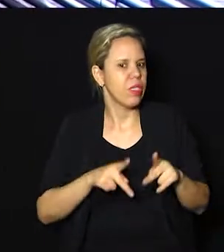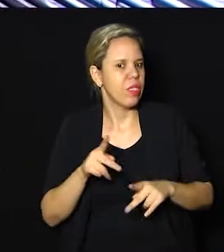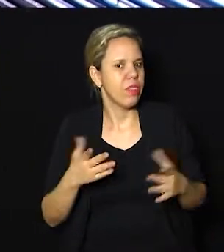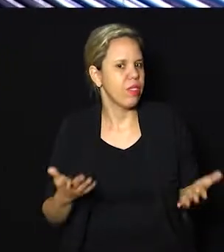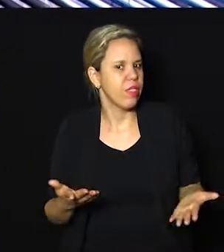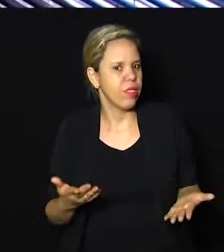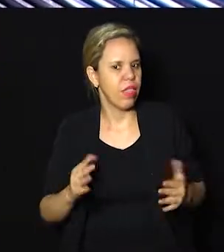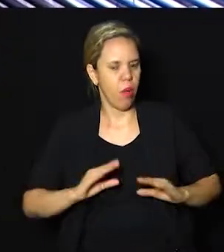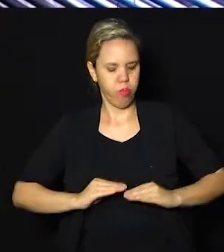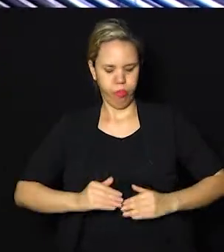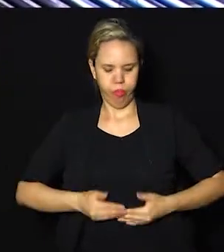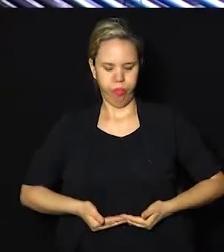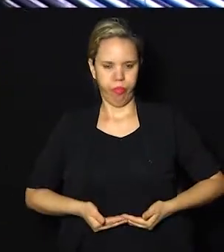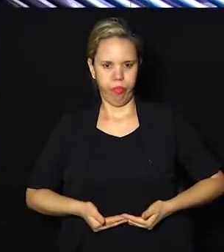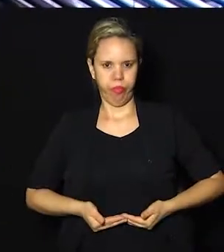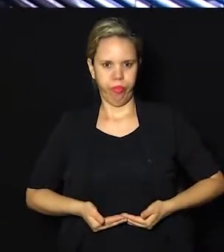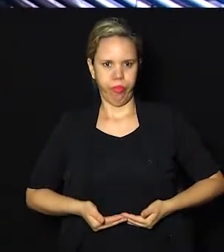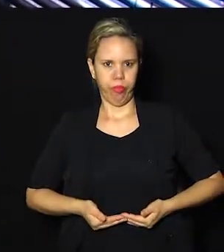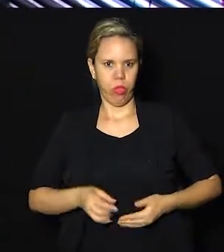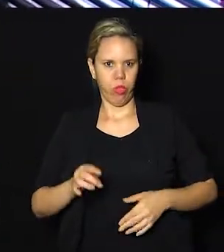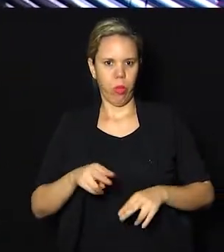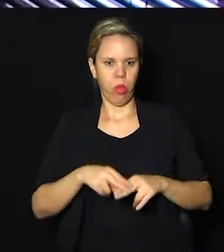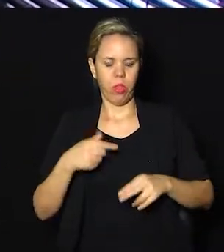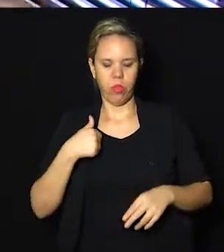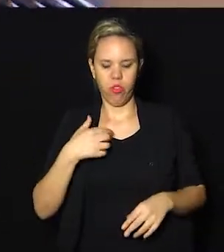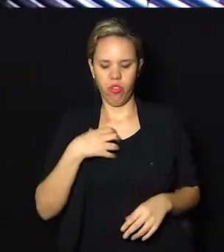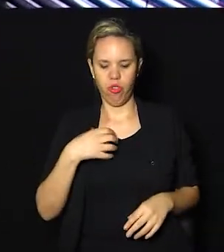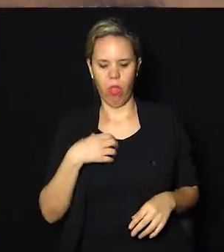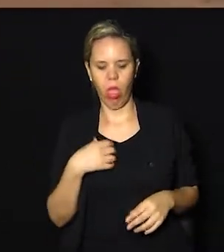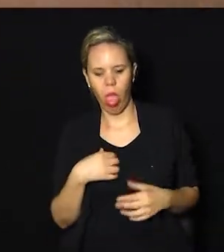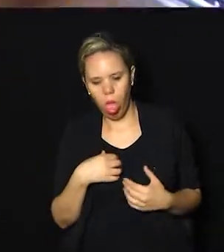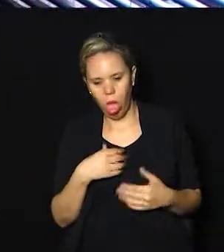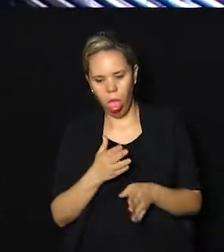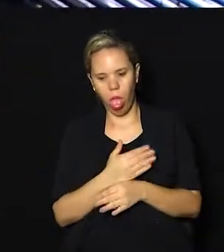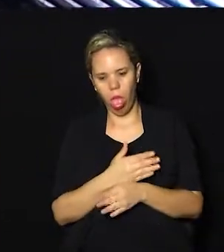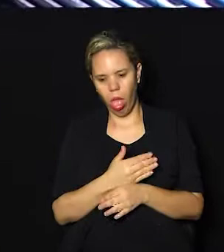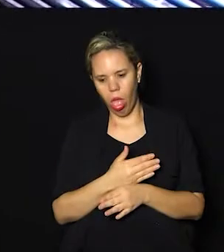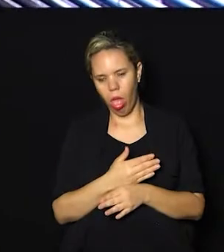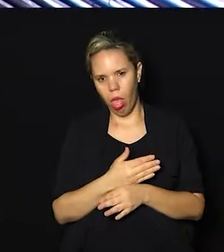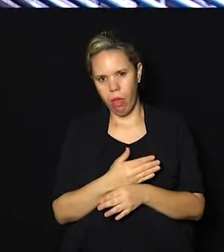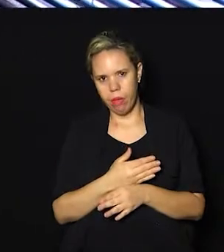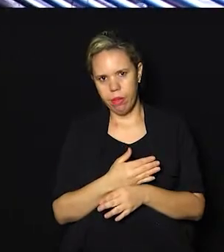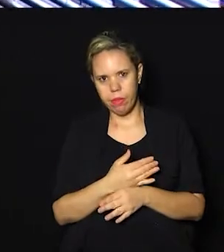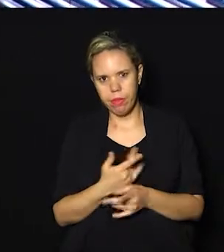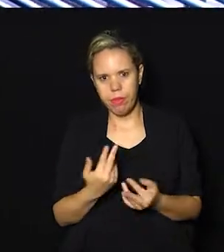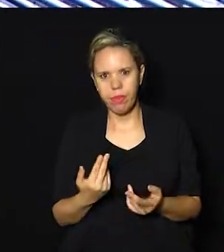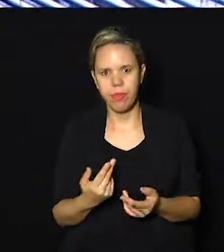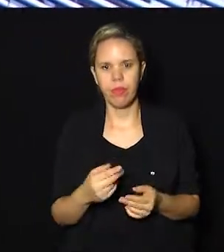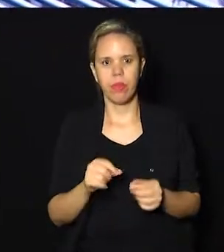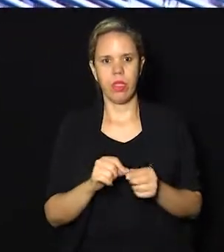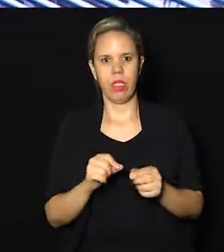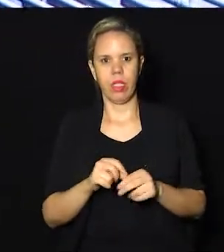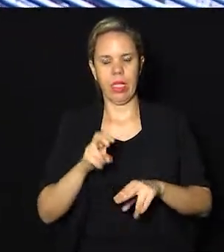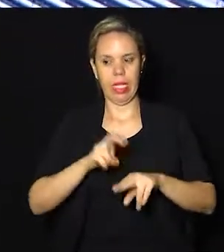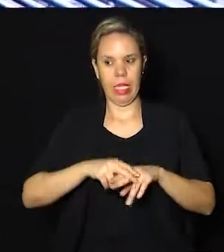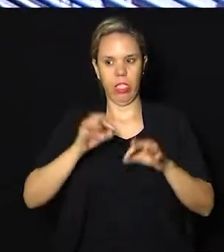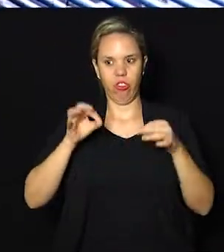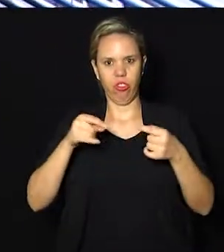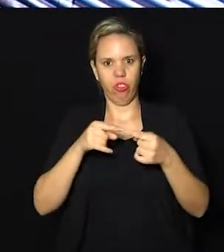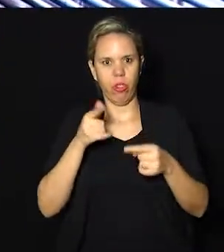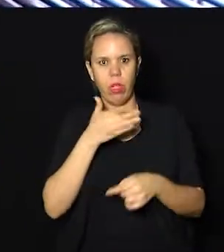tem uma barriguinha postural. É o meu caso, né? É, igual a sua, igual a minha aqui, o barriguinha postural. a gente